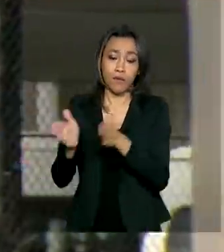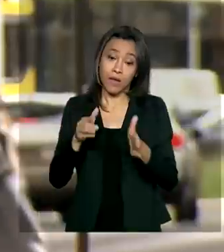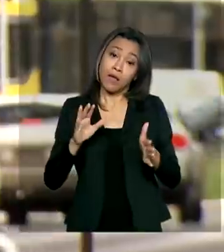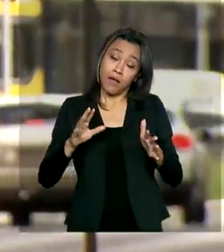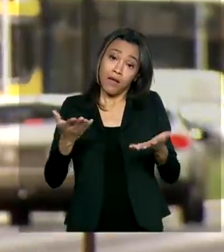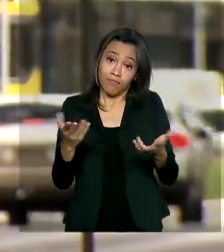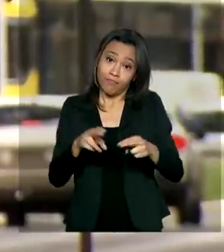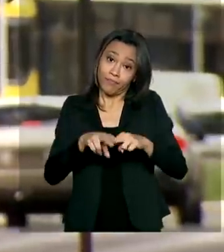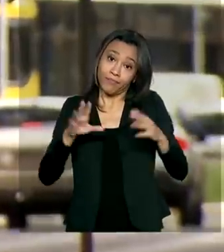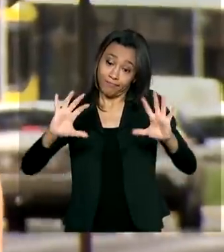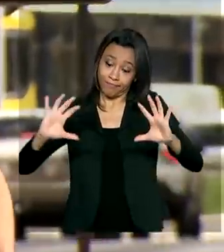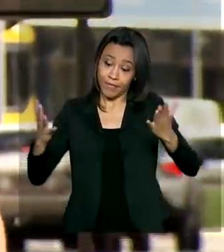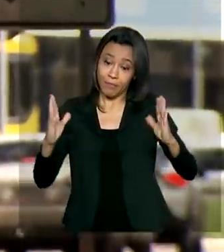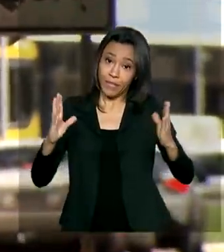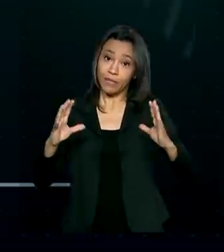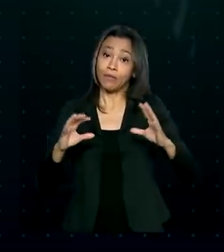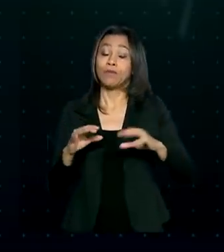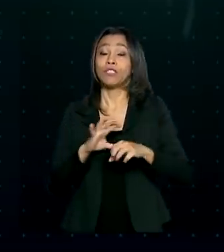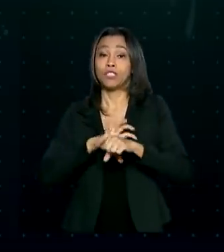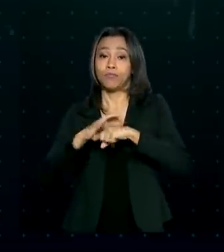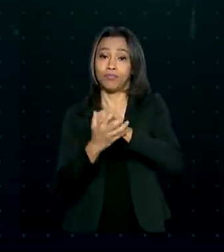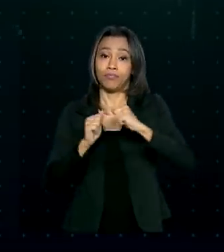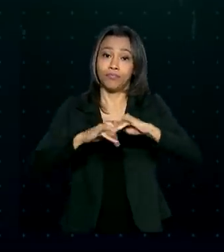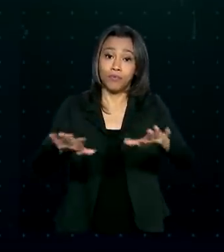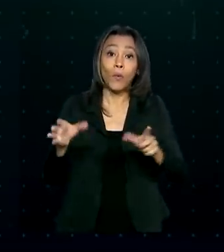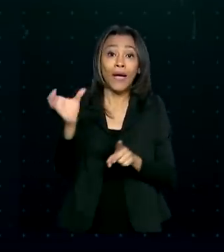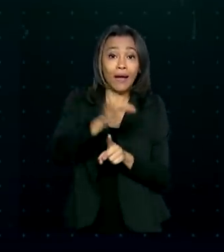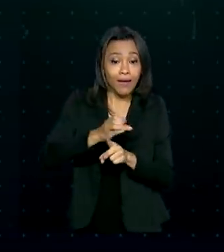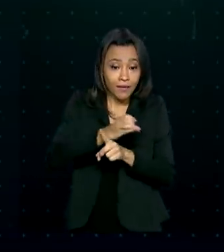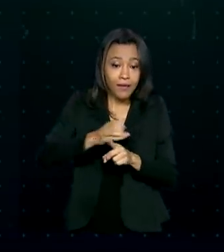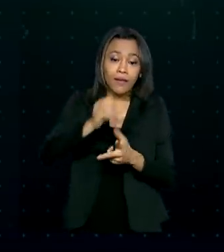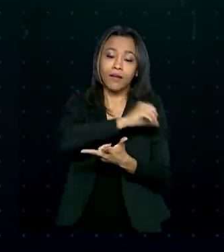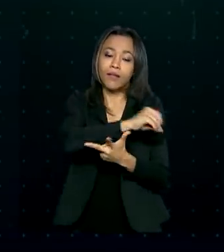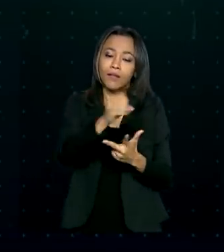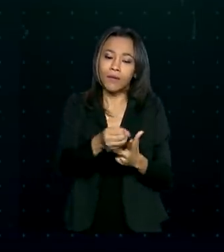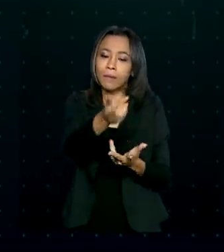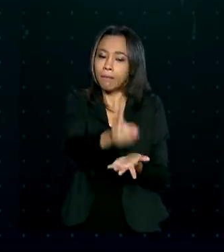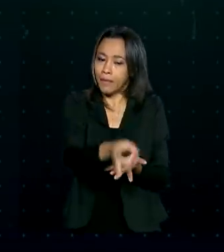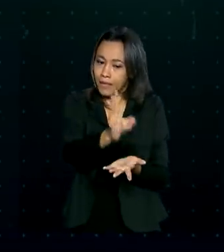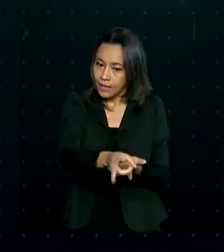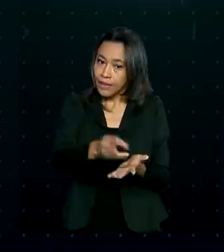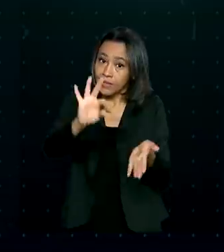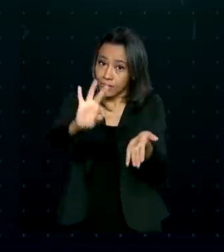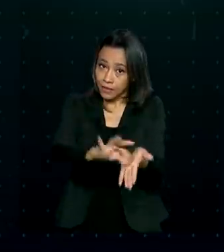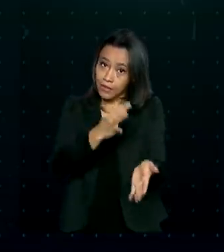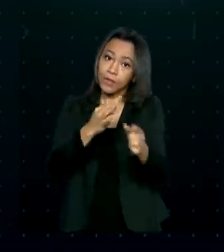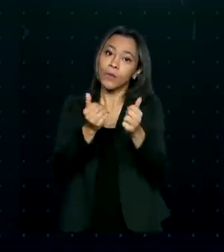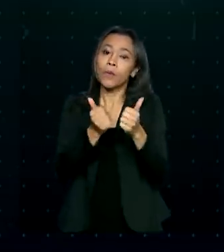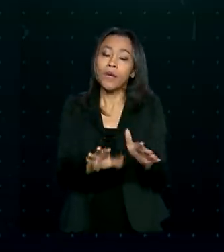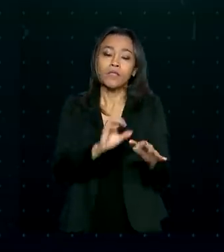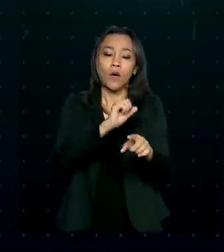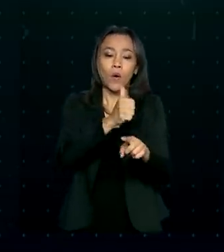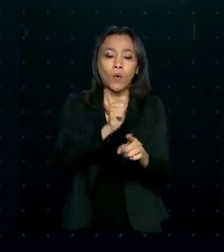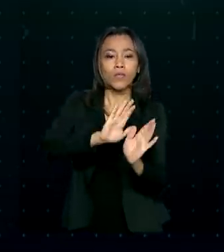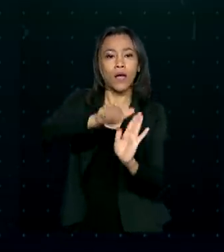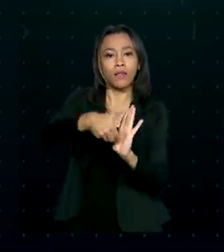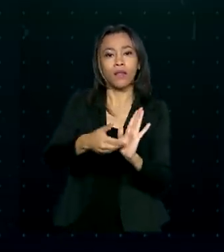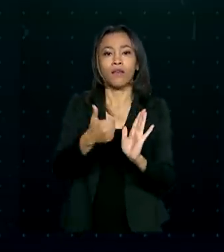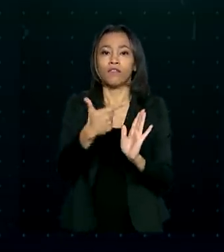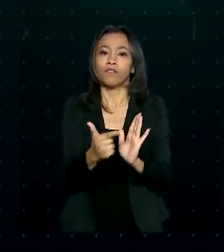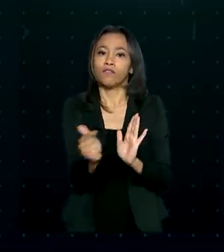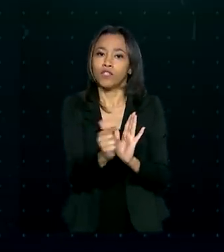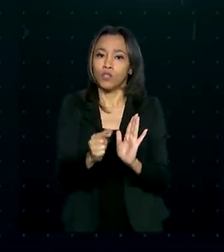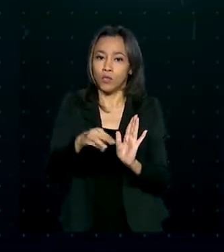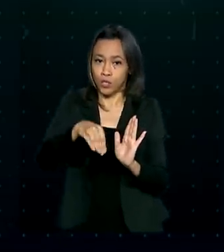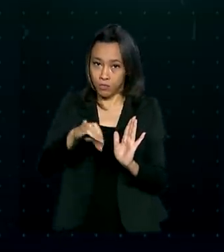Covid-19, o calendário do Enem 2020 está mantido. As inscrições vão de 11 a 22 de